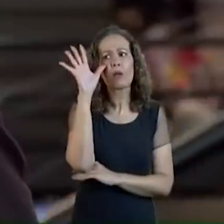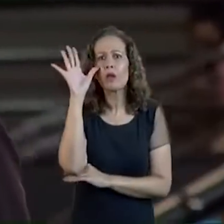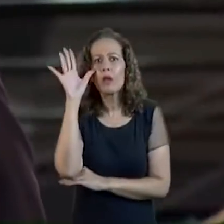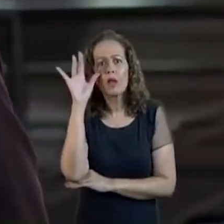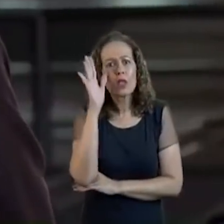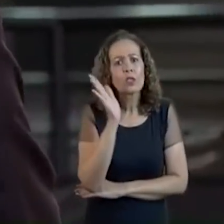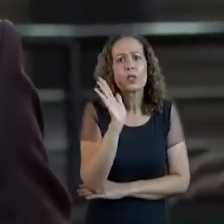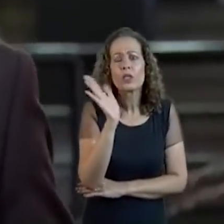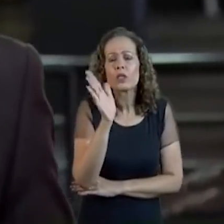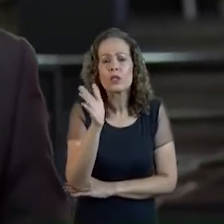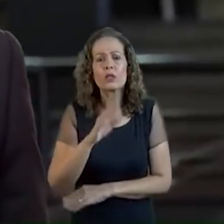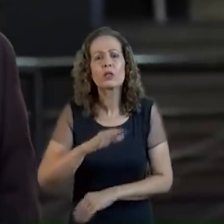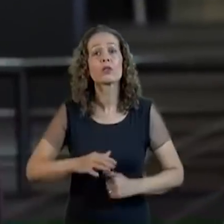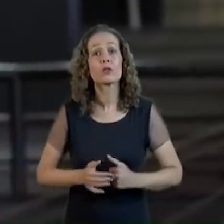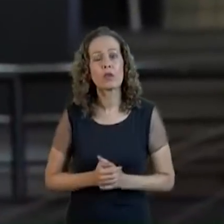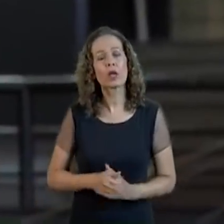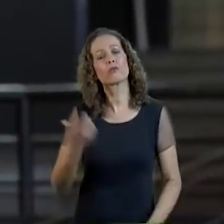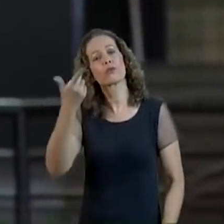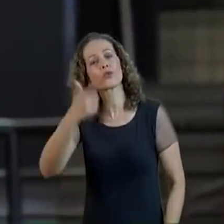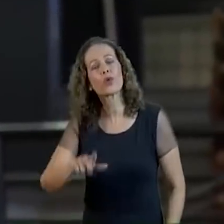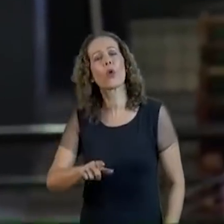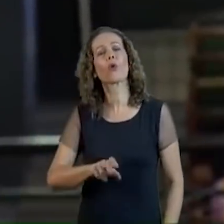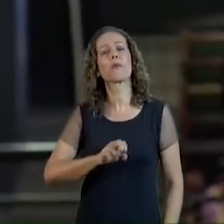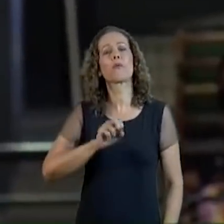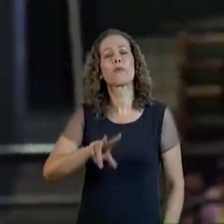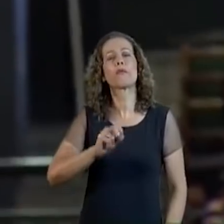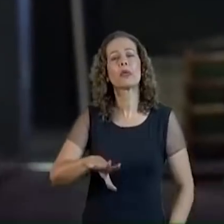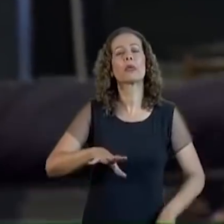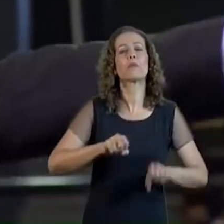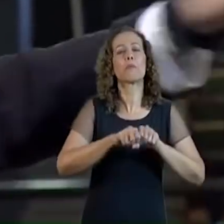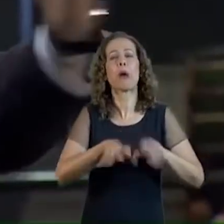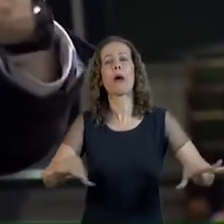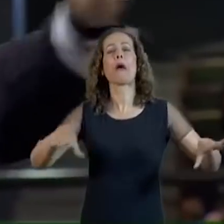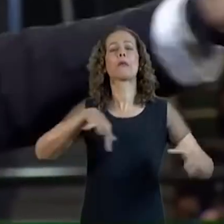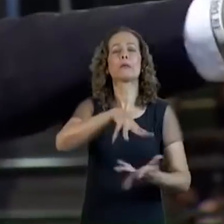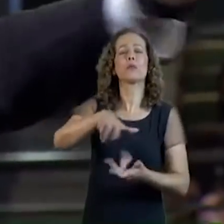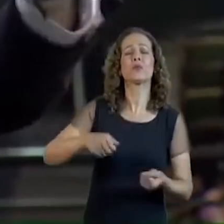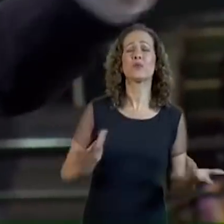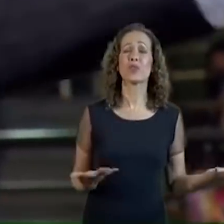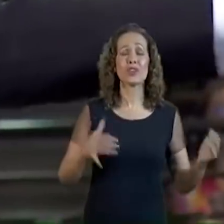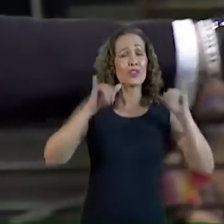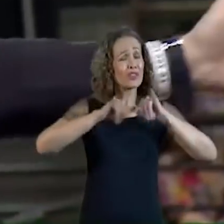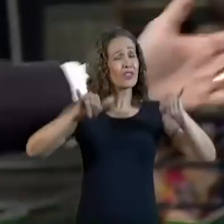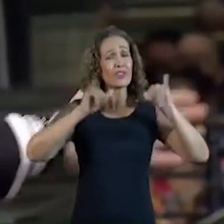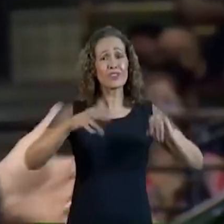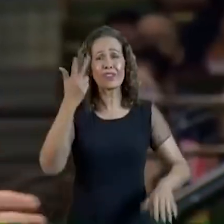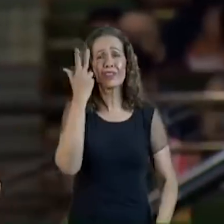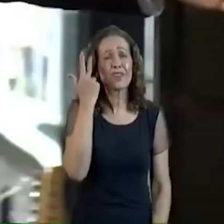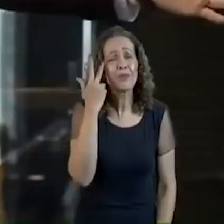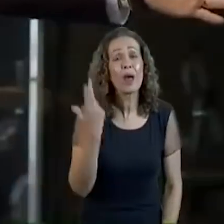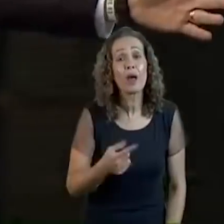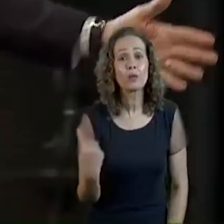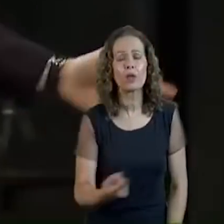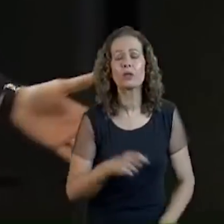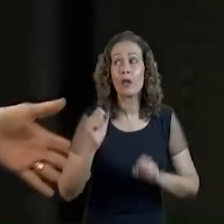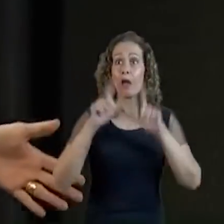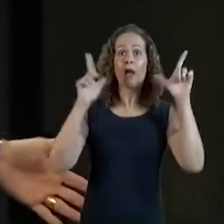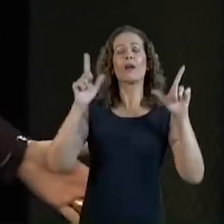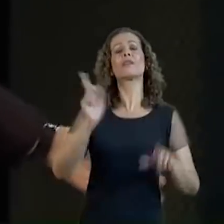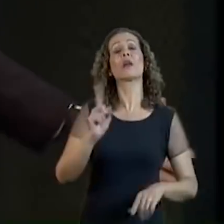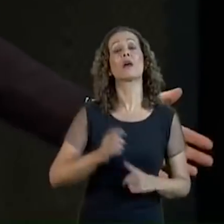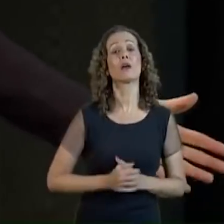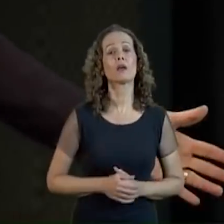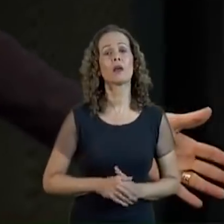Zica mais uma vez no mundo As notícias é normal Deveria acordar a gente Não A gente fica mais